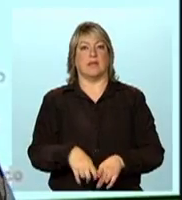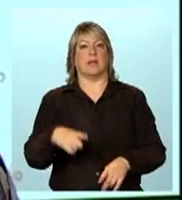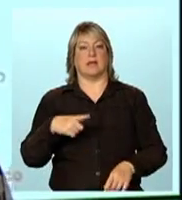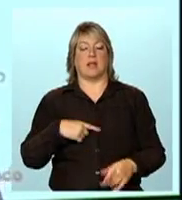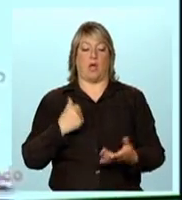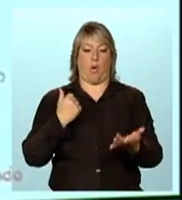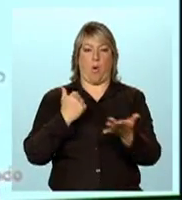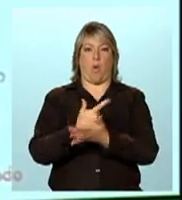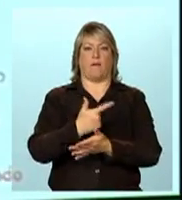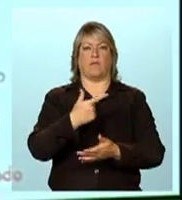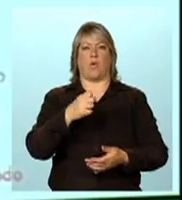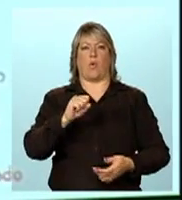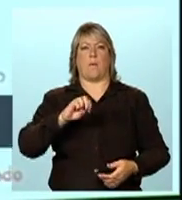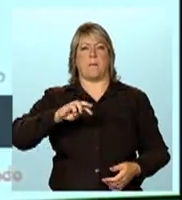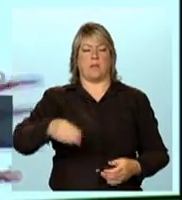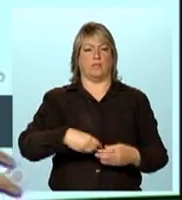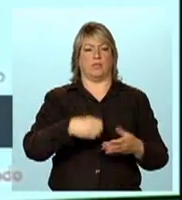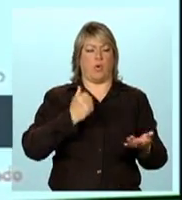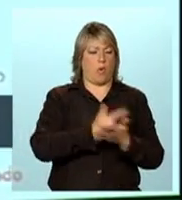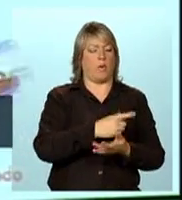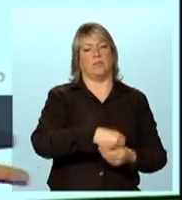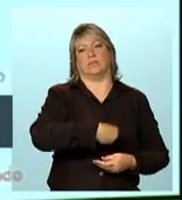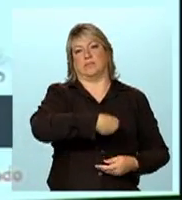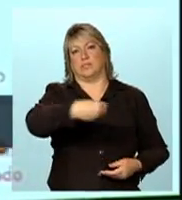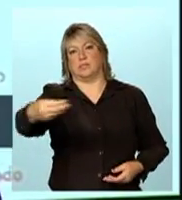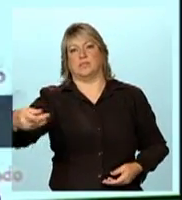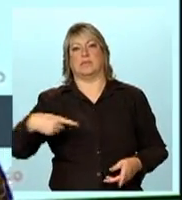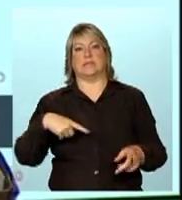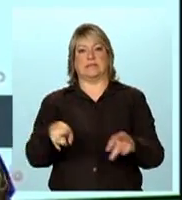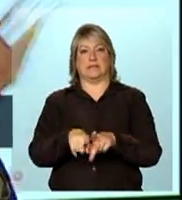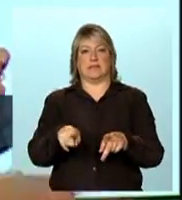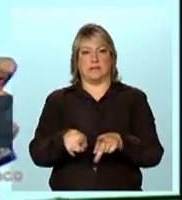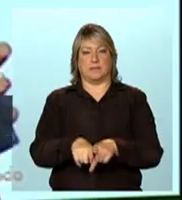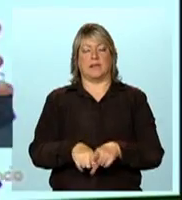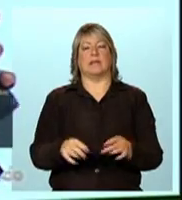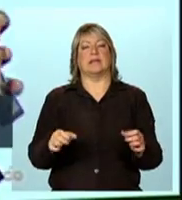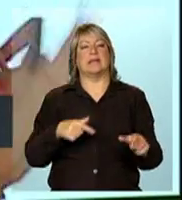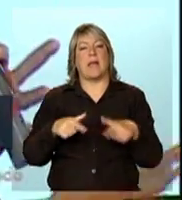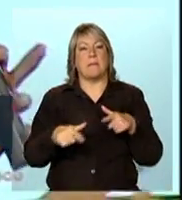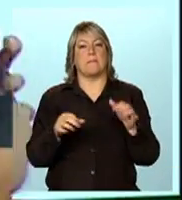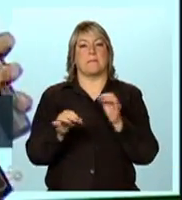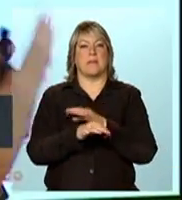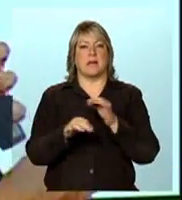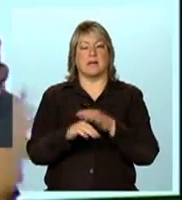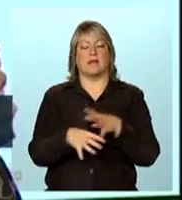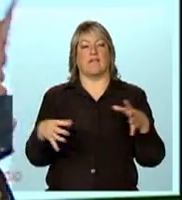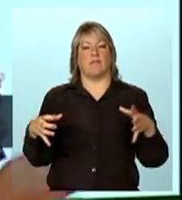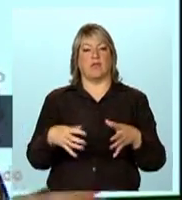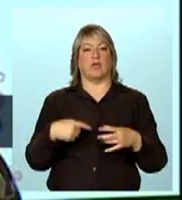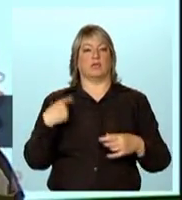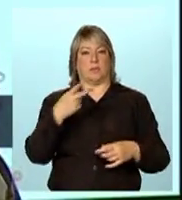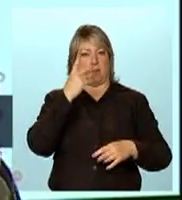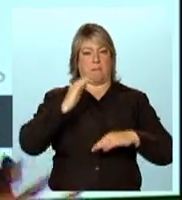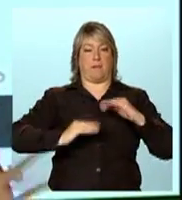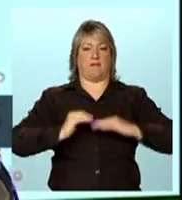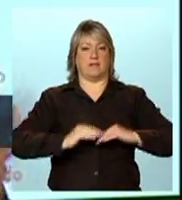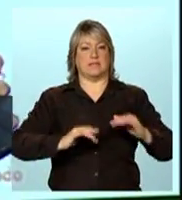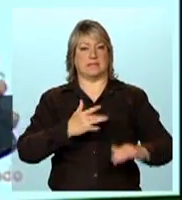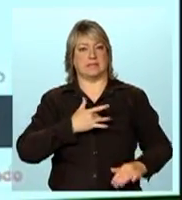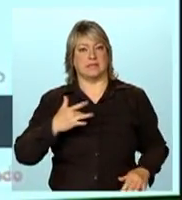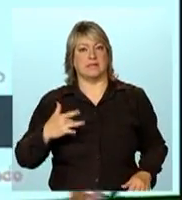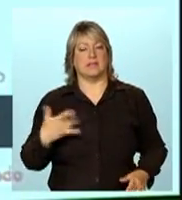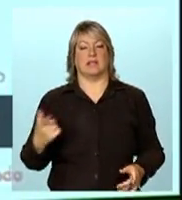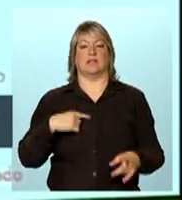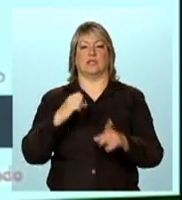comprados e sendo distribuídos, feminino está envolvendo todo um trabalho de preparação, de envolvimento dos profissionais de saúde, sociedade